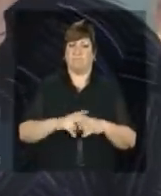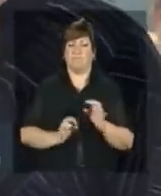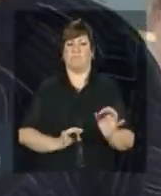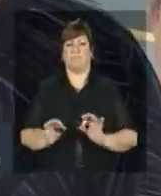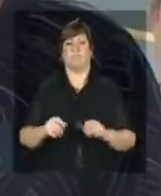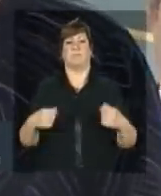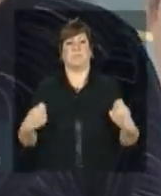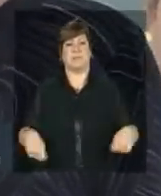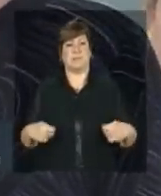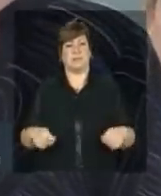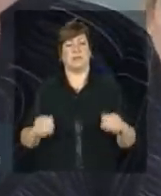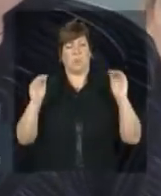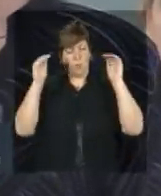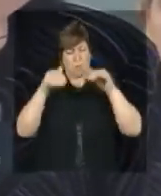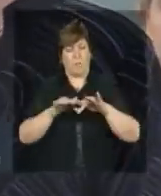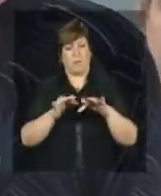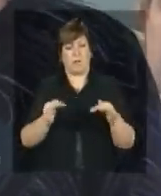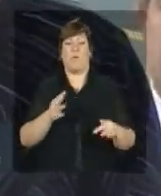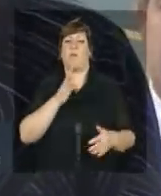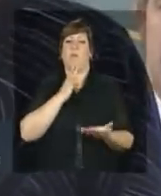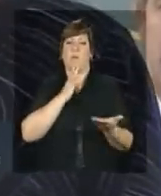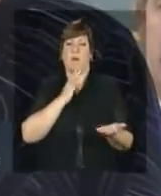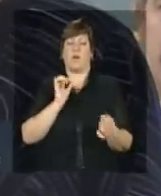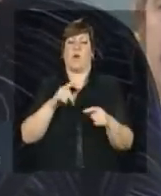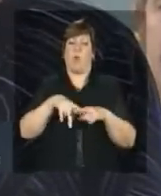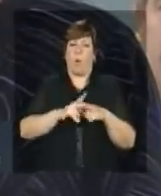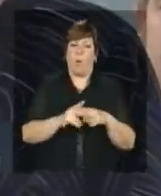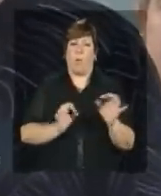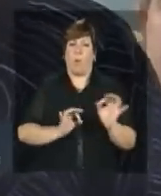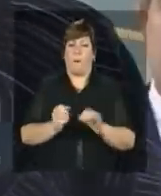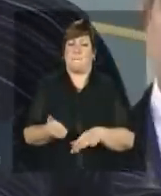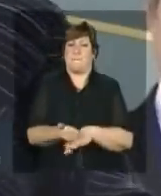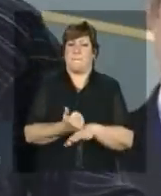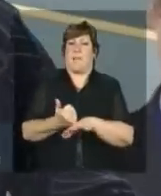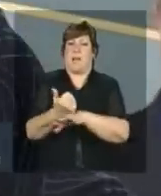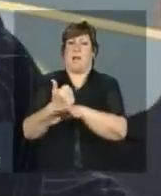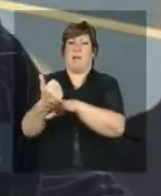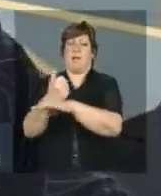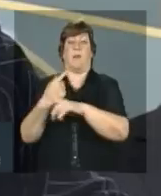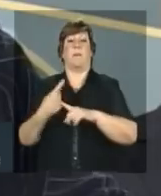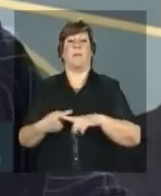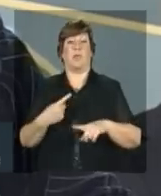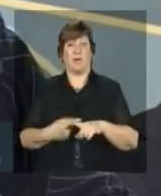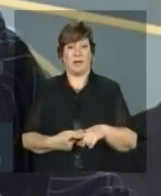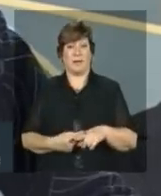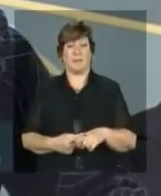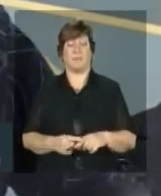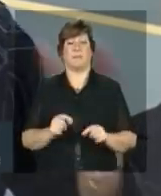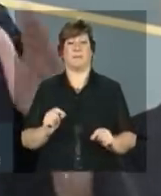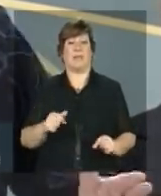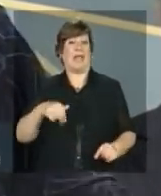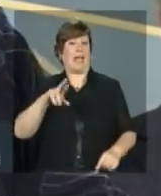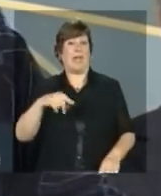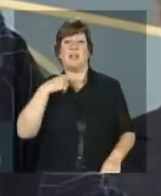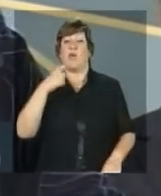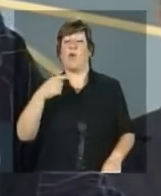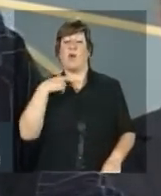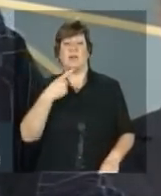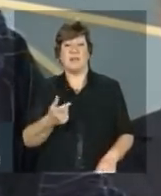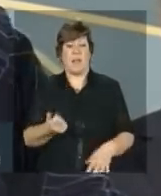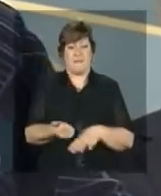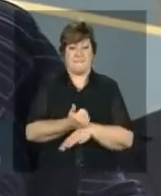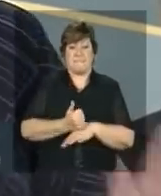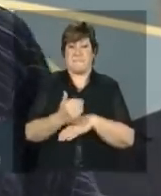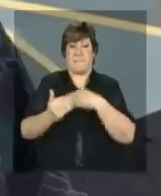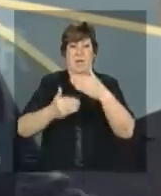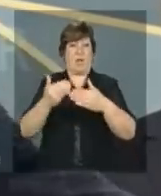nós temos a humildade de reconhecer e de corrigir porque quem não é capaz de fazer isto não faz uma boa